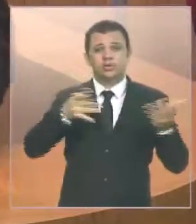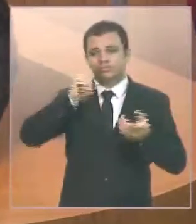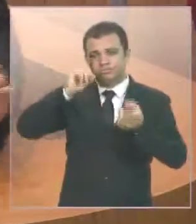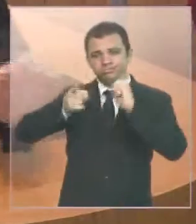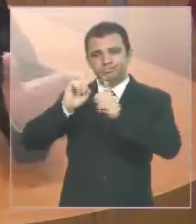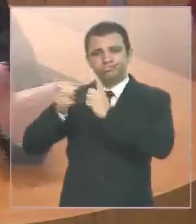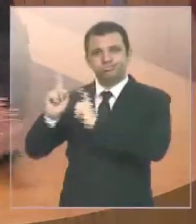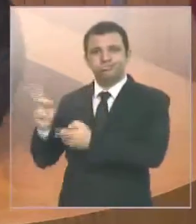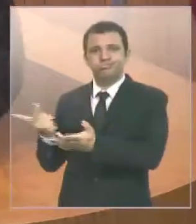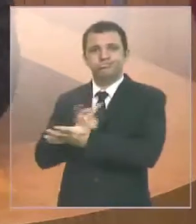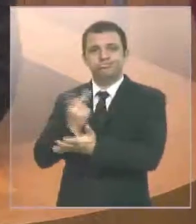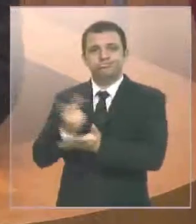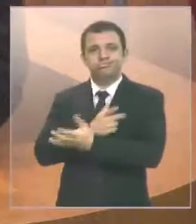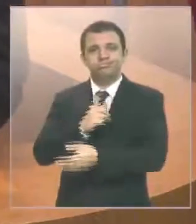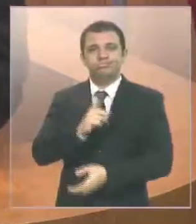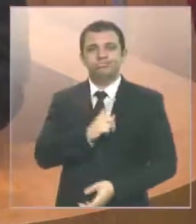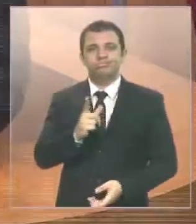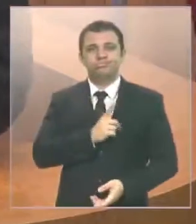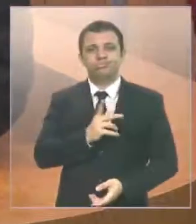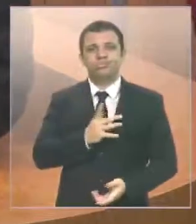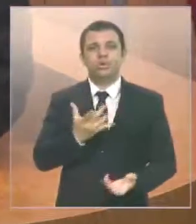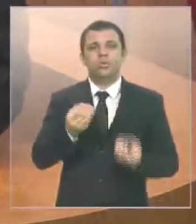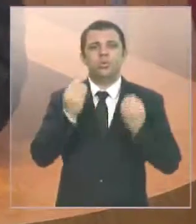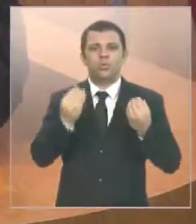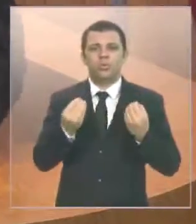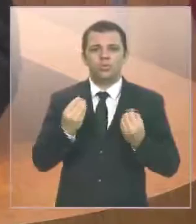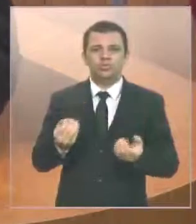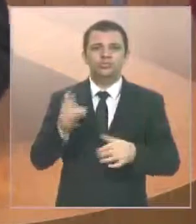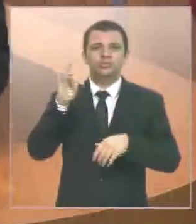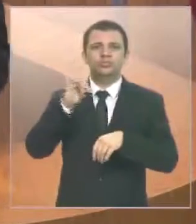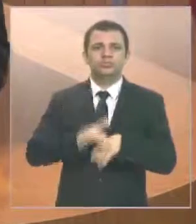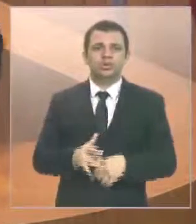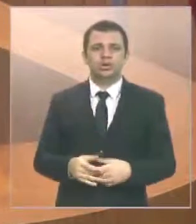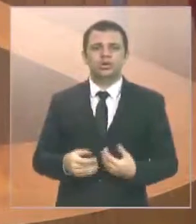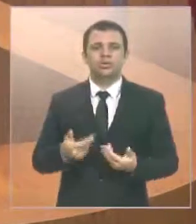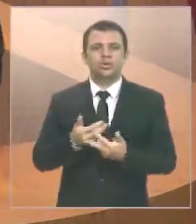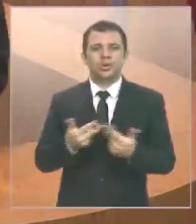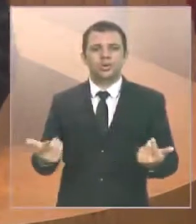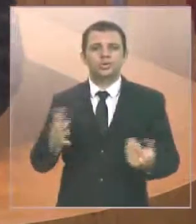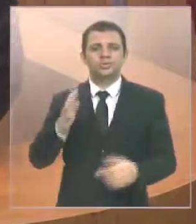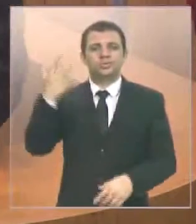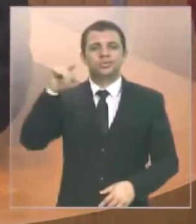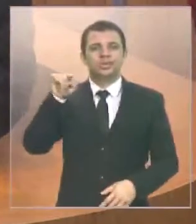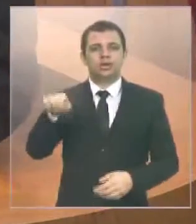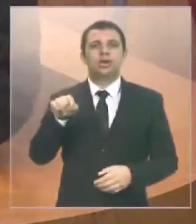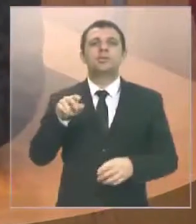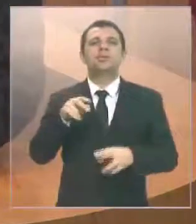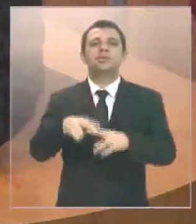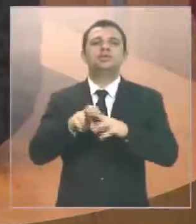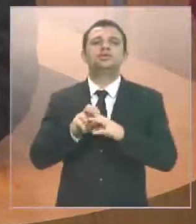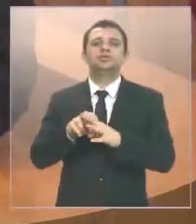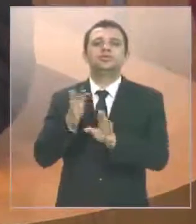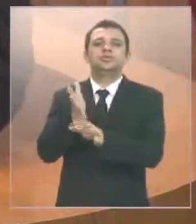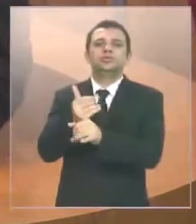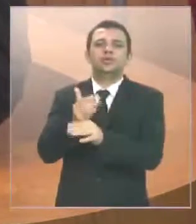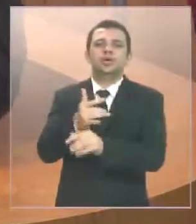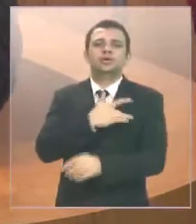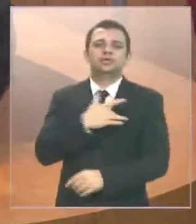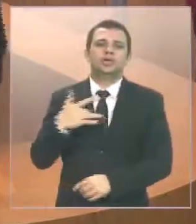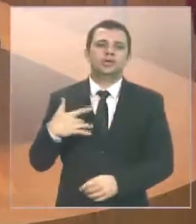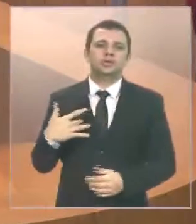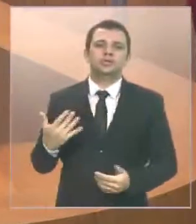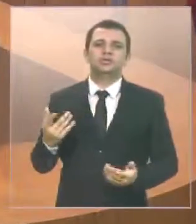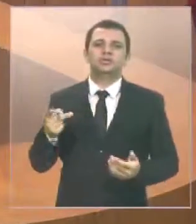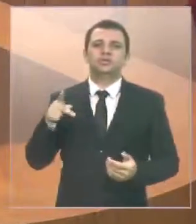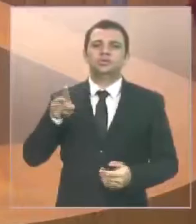absurdos que ocorrem com a falta de saúde pública no município, as